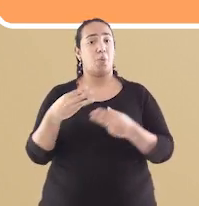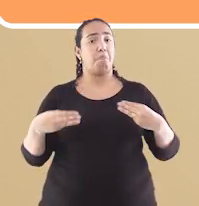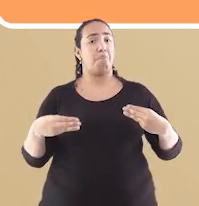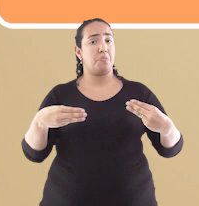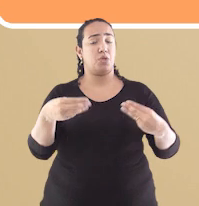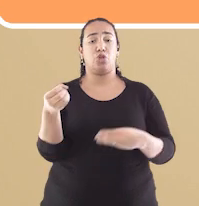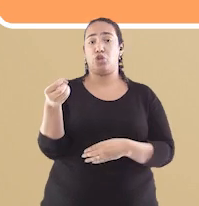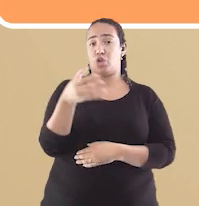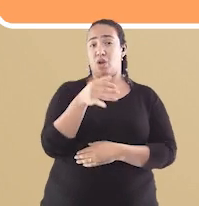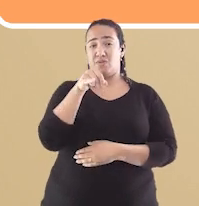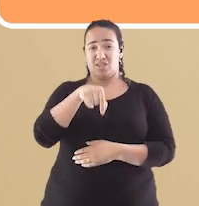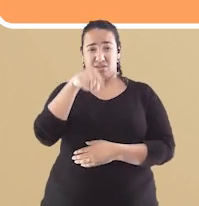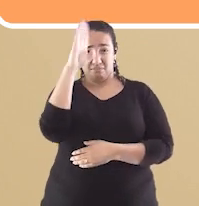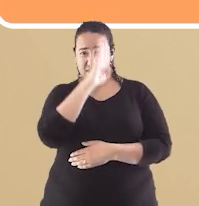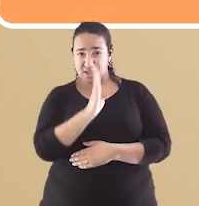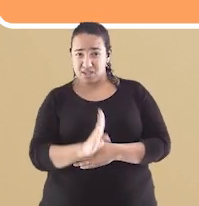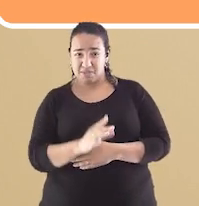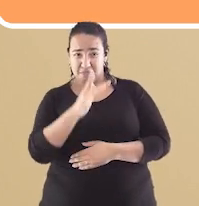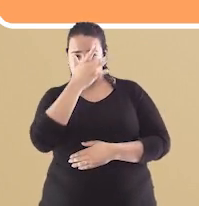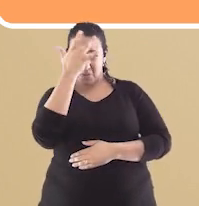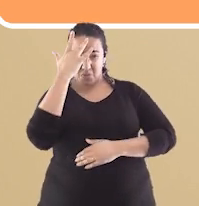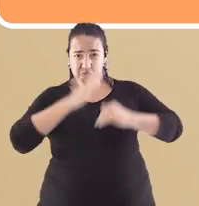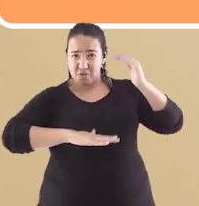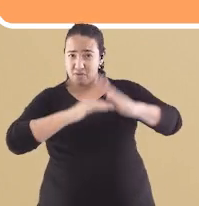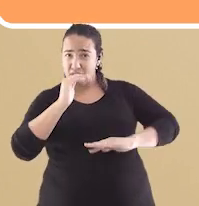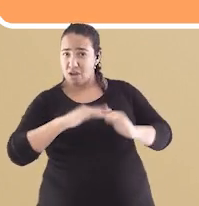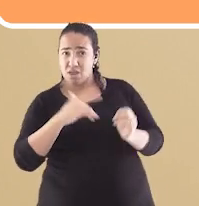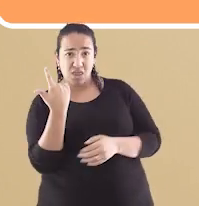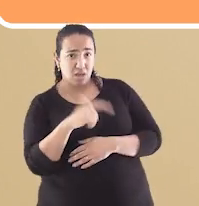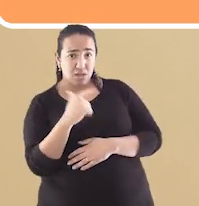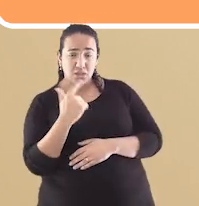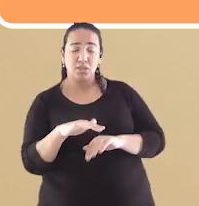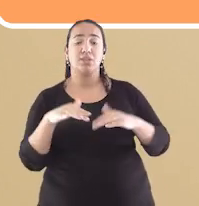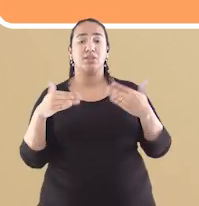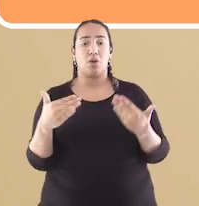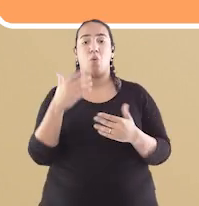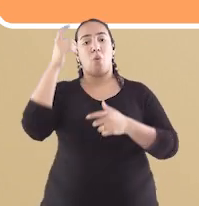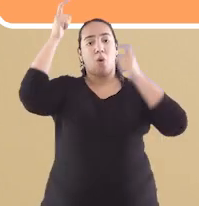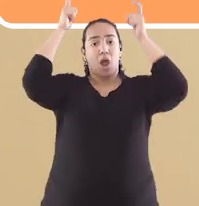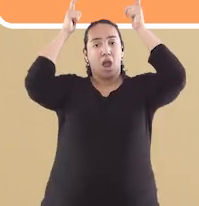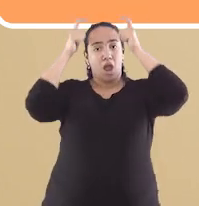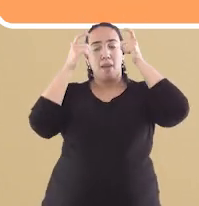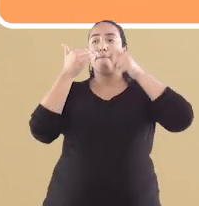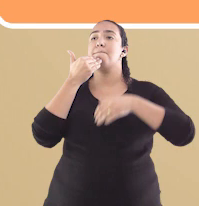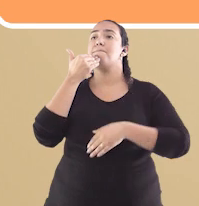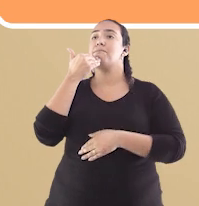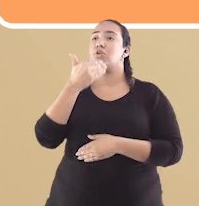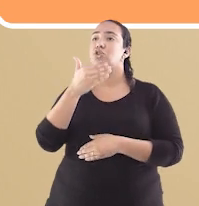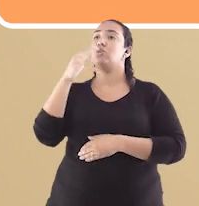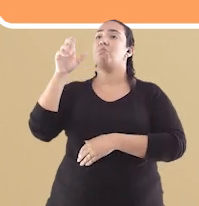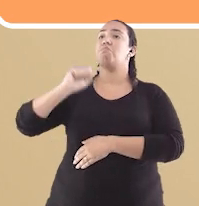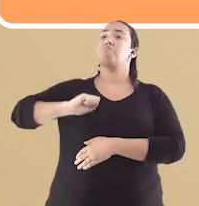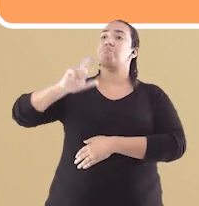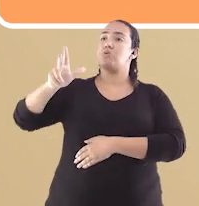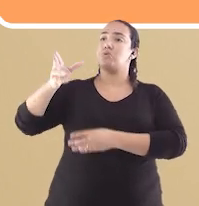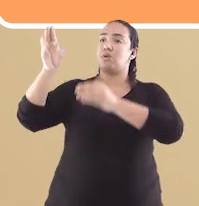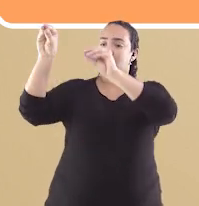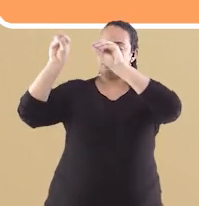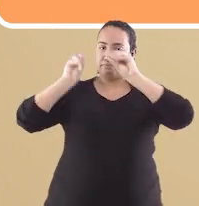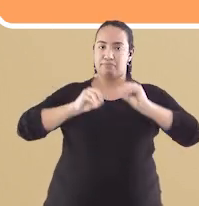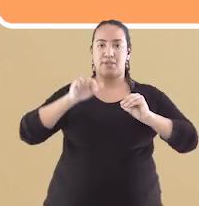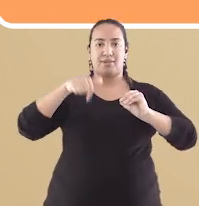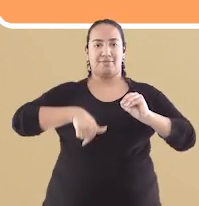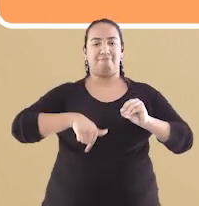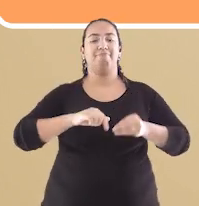Brasil pessoas qualificadas para tais funções, Dom João mandava que viesse direto de Portugal. As